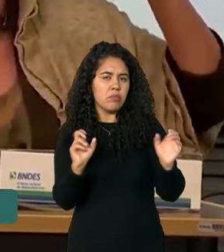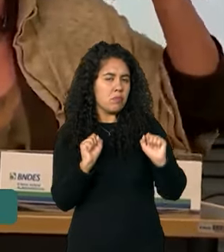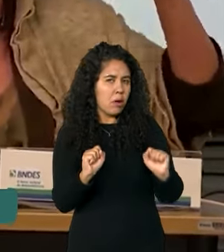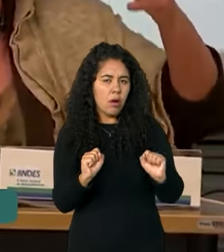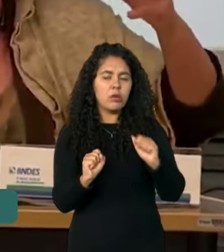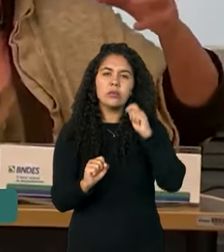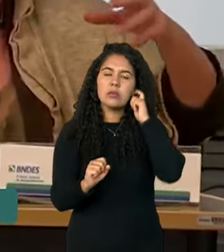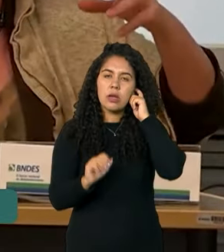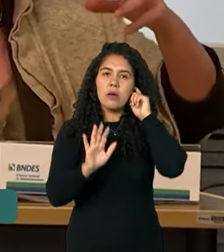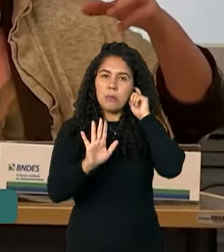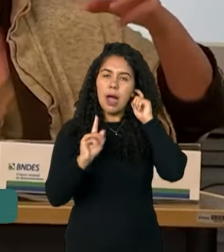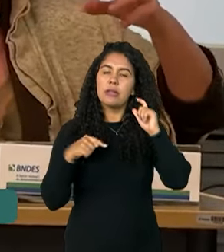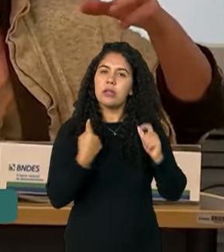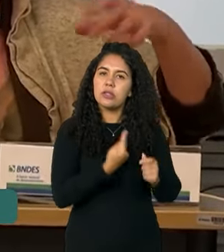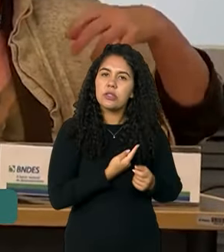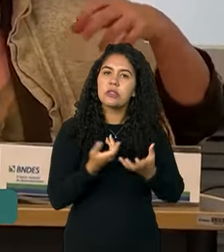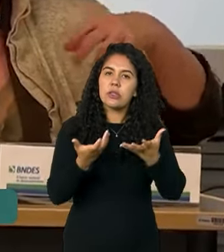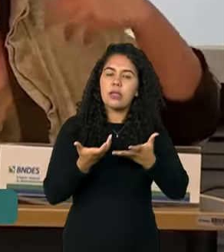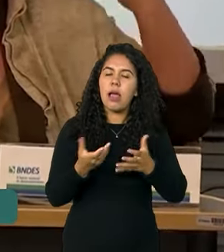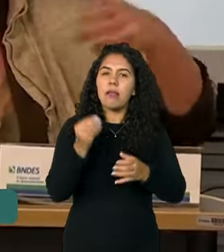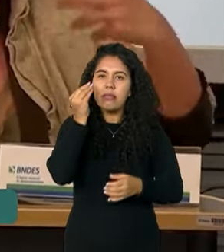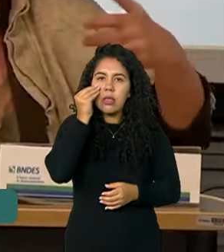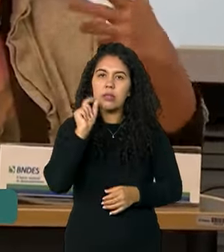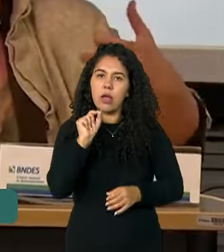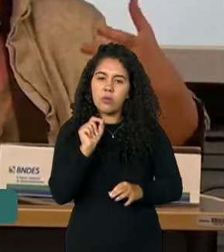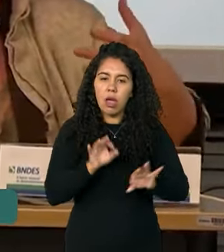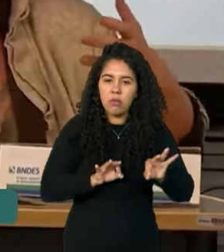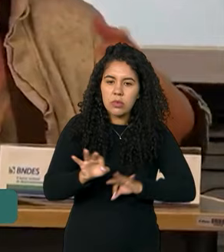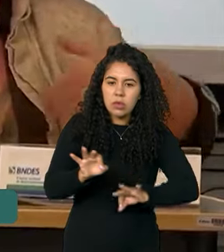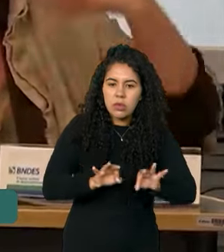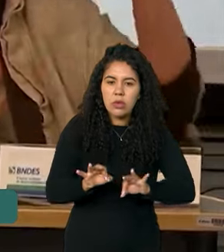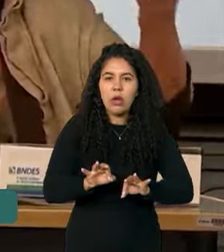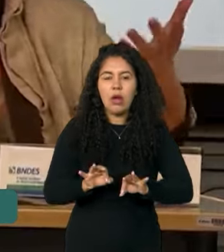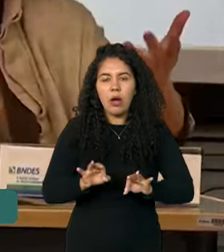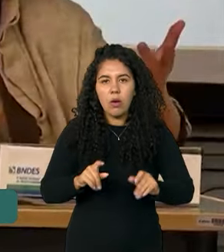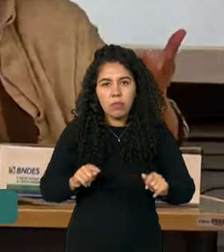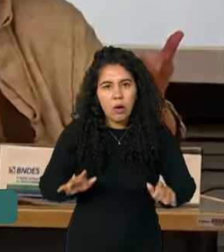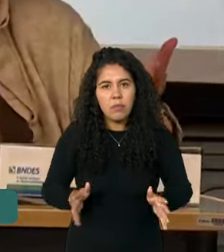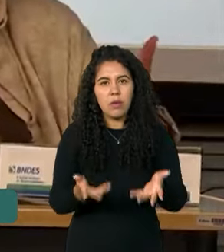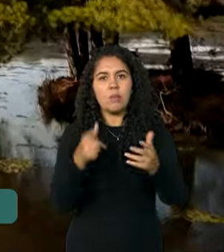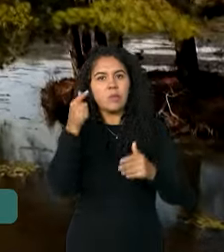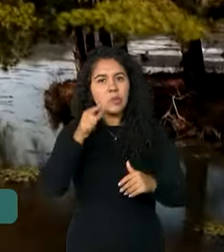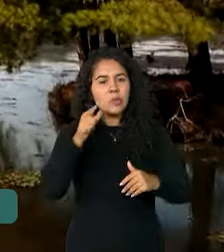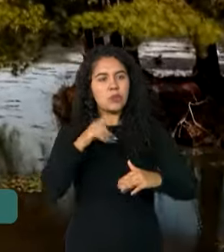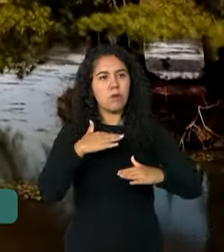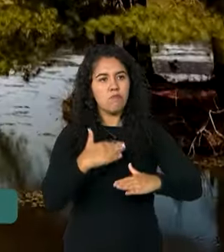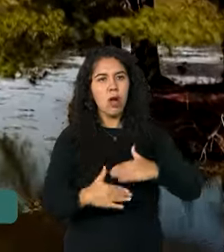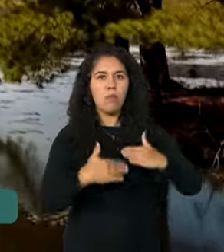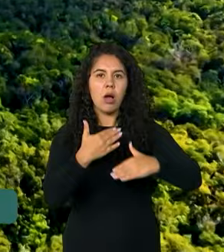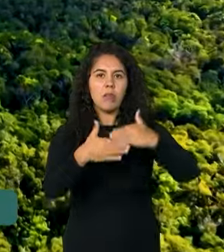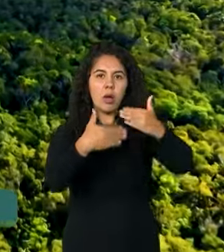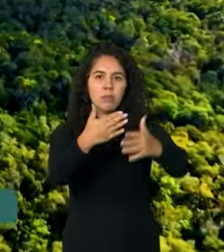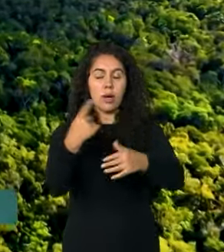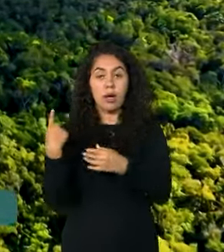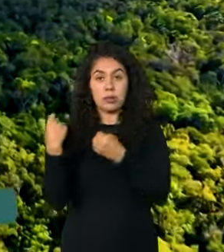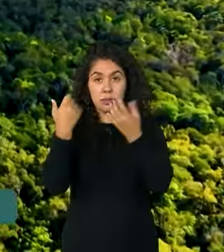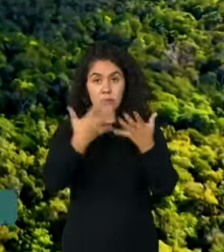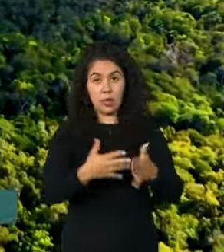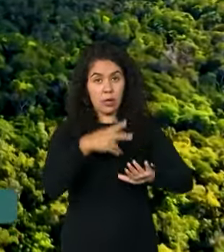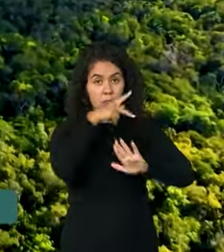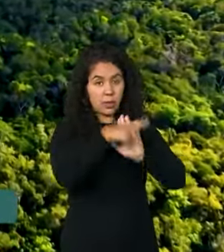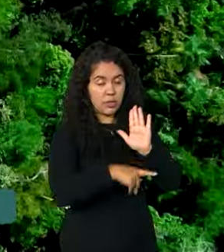essas ações e esse recurso do Fundo Amazônia ganhem escala. Um projeto que pretende